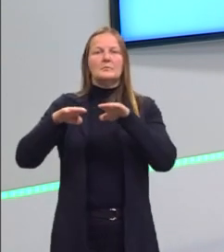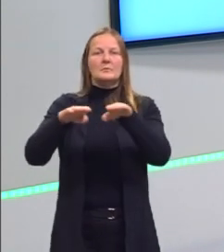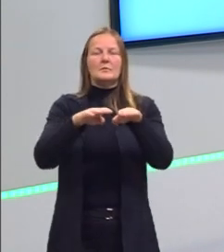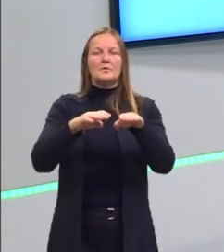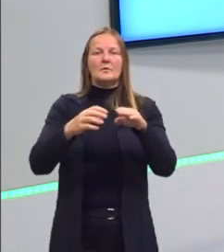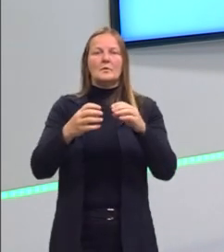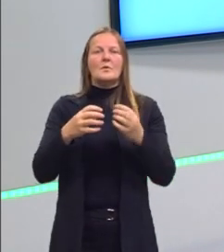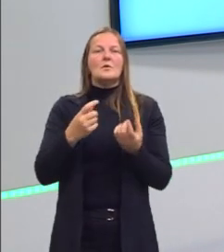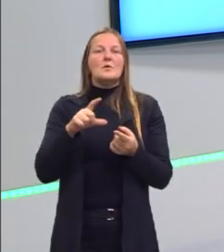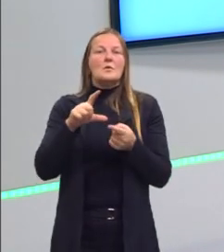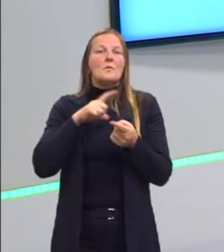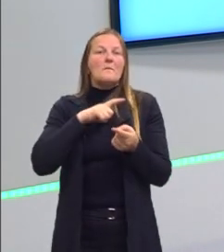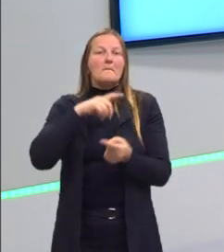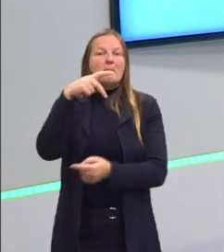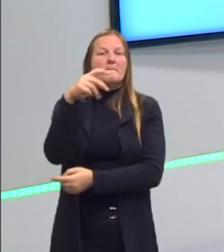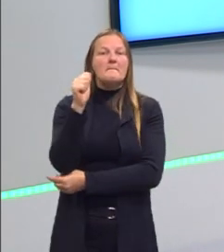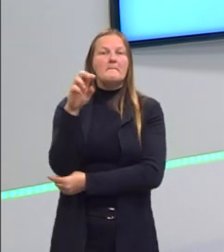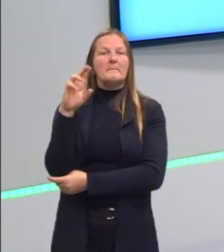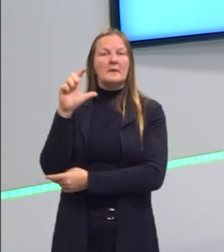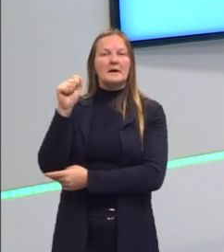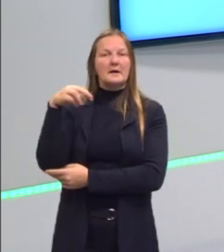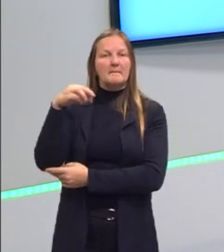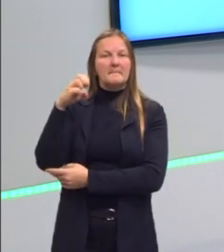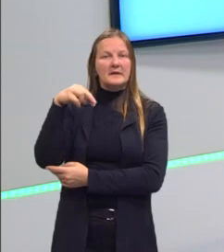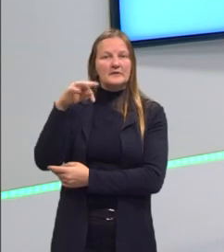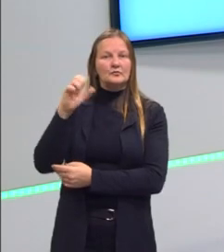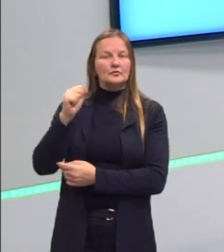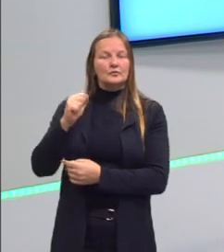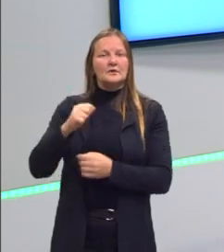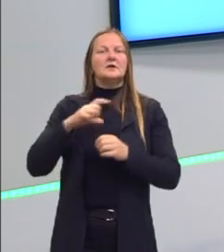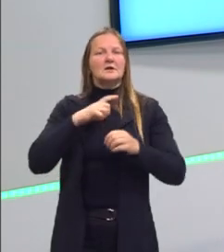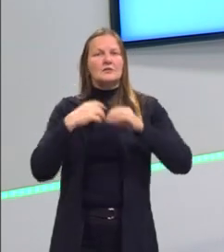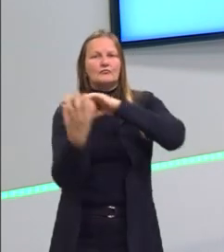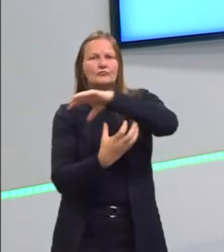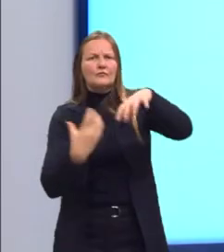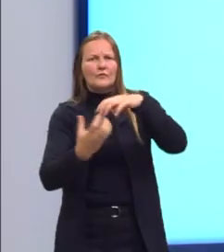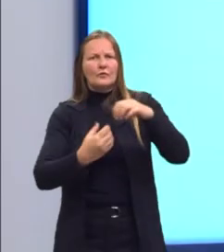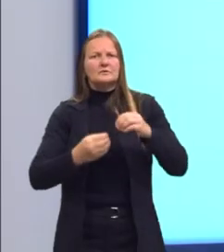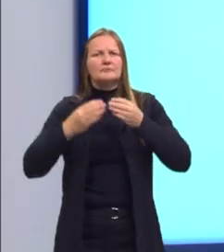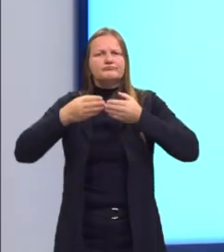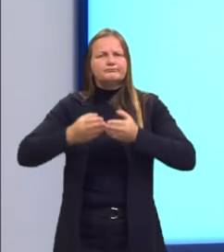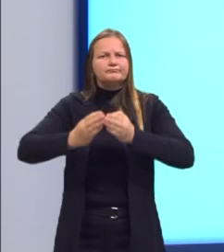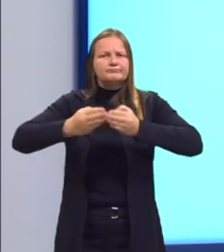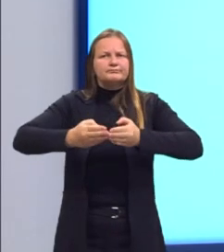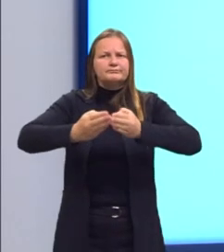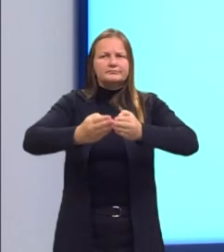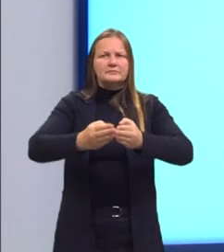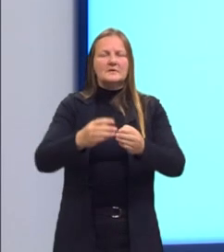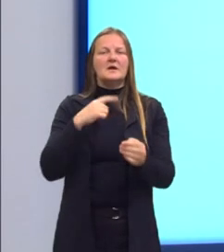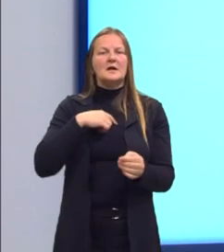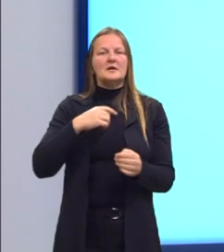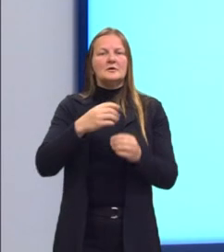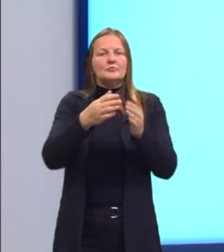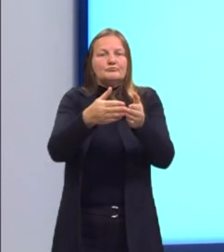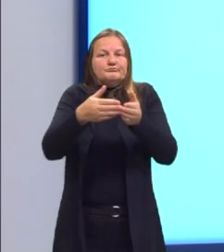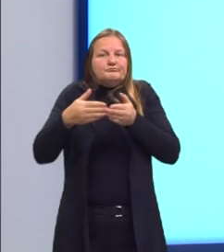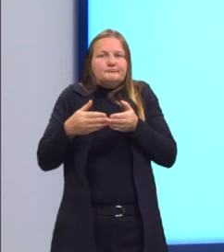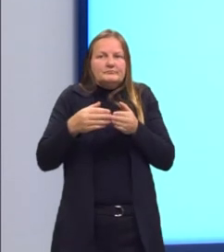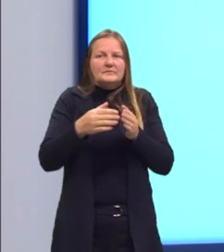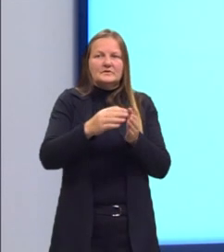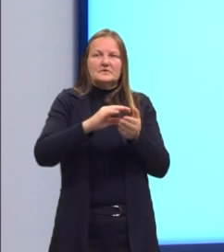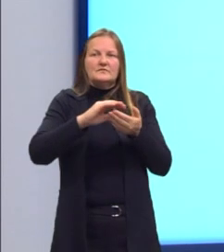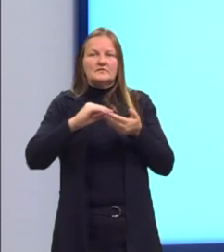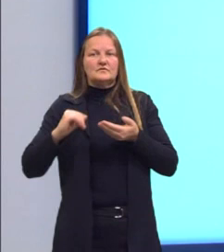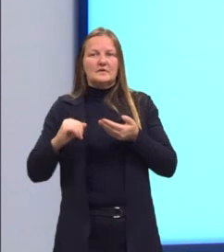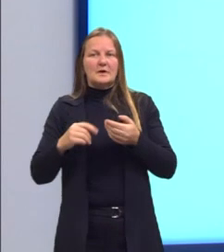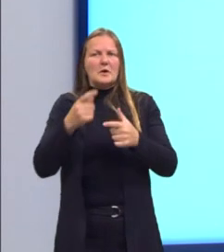congresso. E isso vai gerar uma revolta da marinha, a revolta da armada, e o Deodoro vai renunciar à presidência, então, por causa